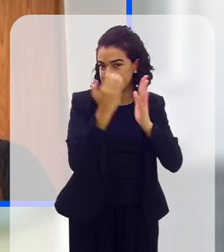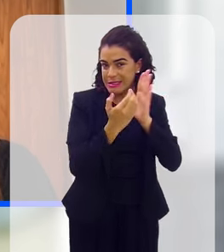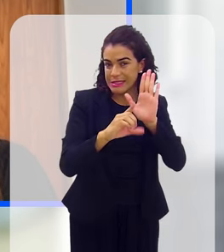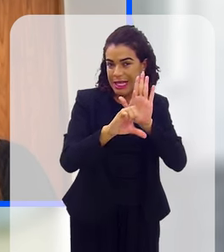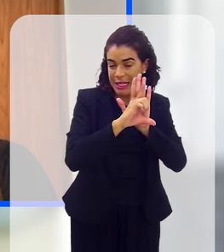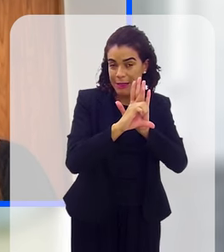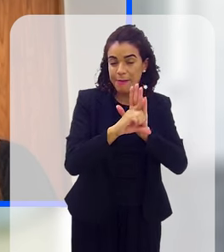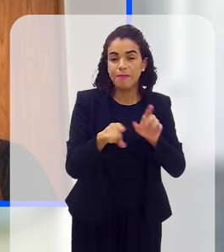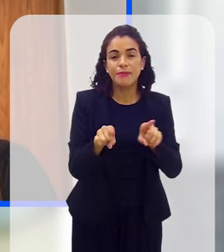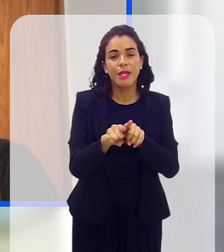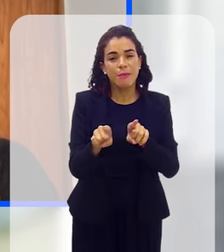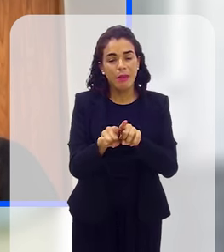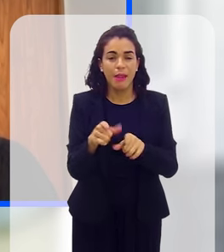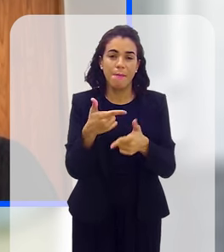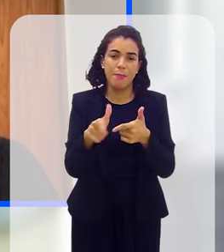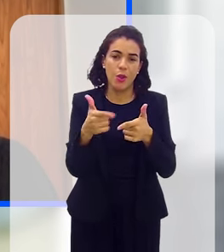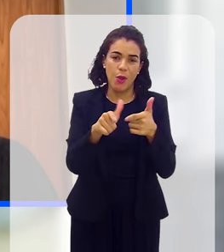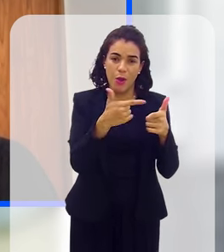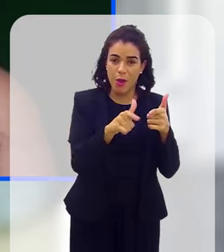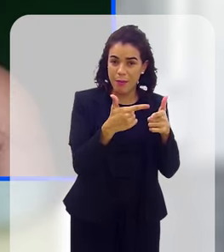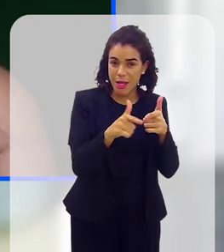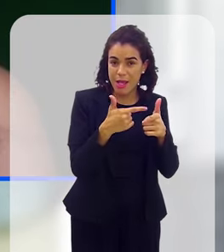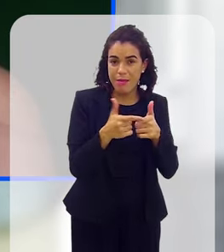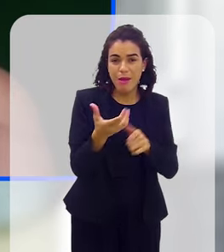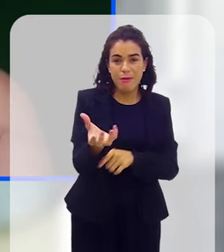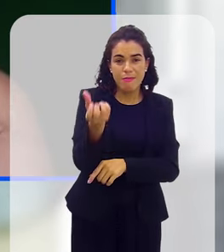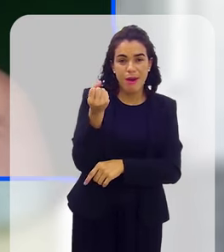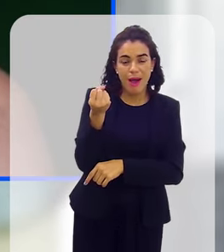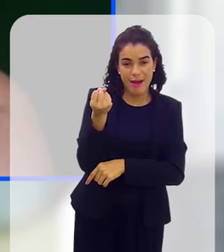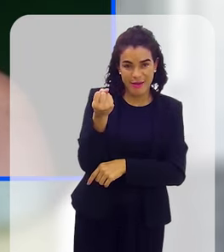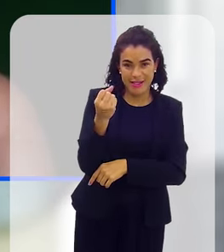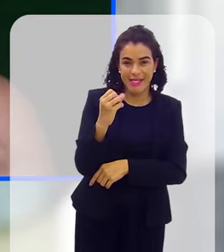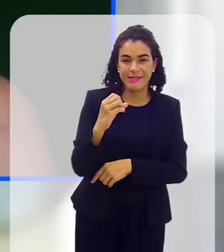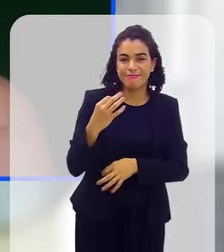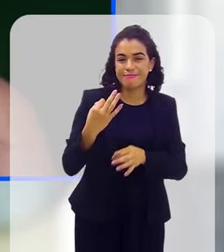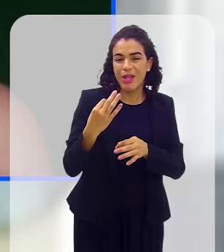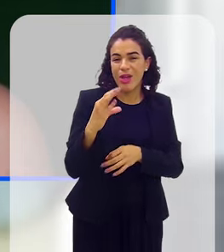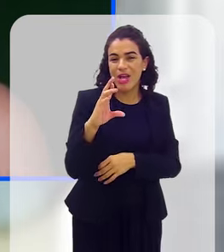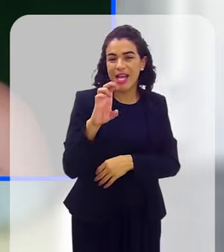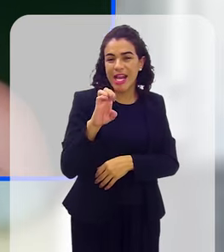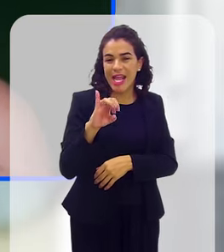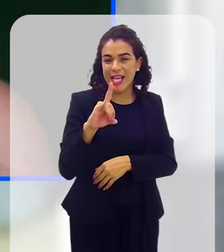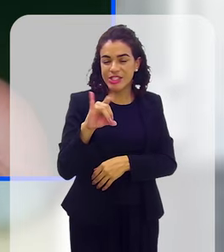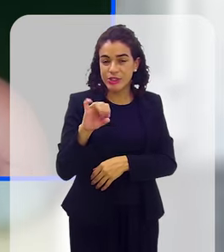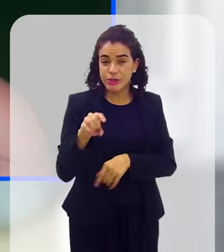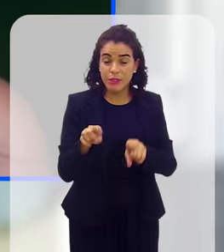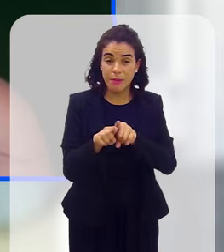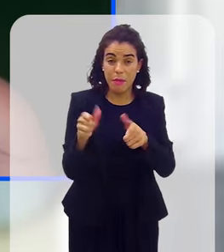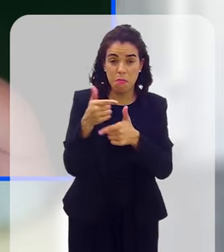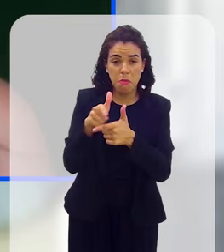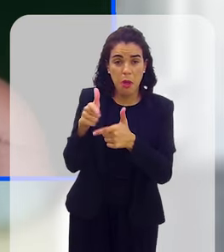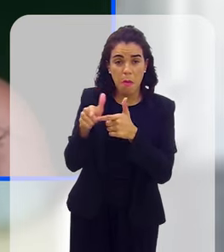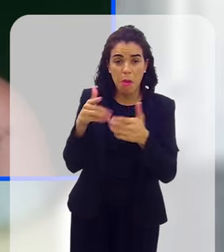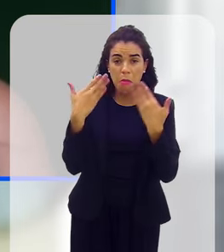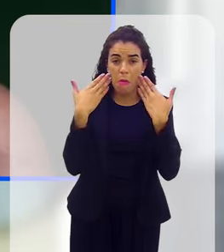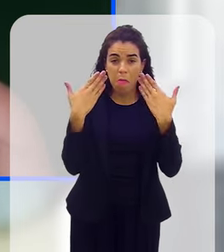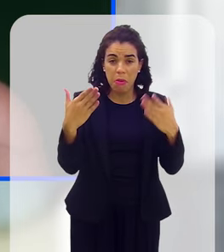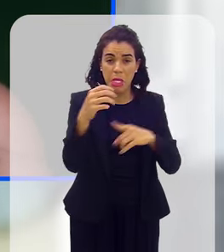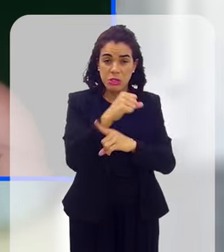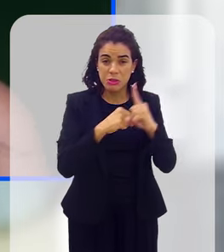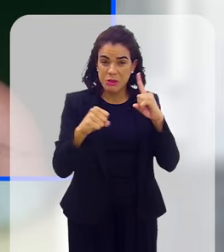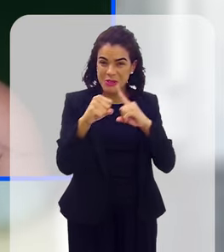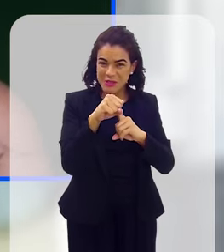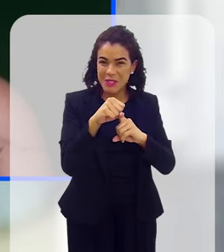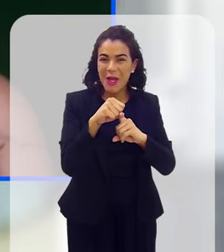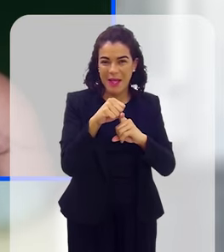lista, ela passa a ter problemas com crédito, ela passa a ter problemas perante a sociedade, porque aí vem a